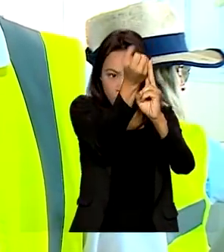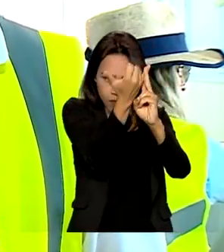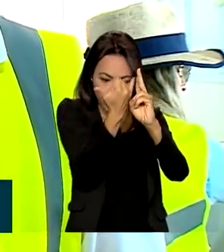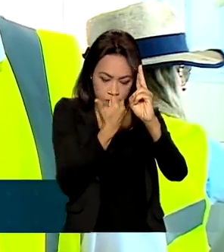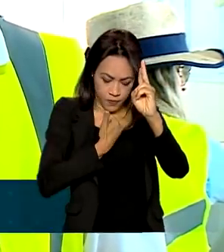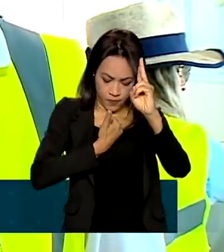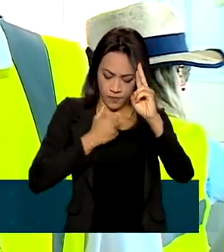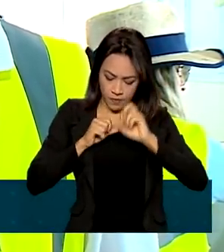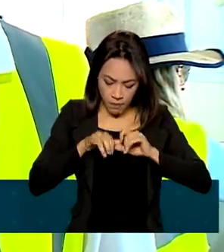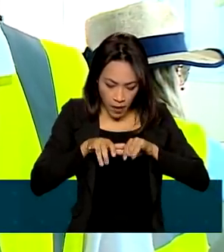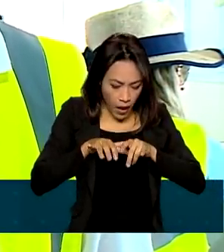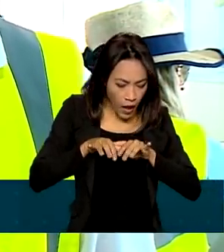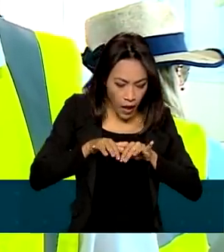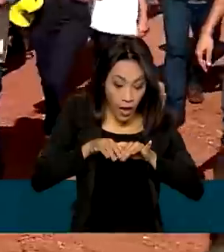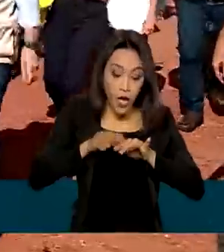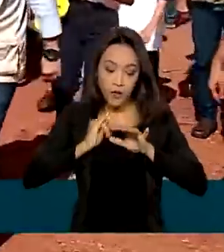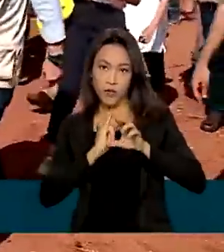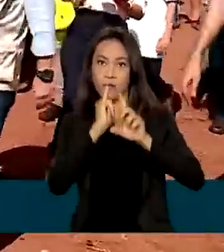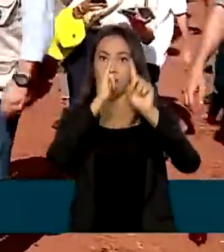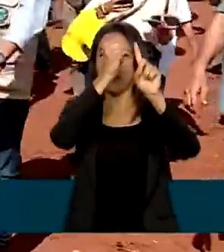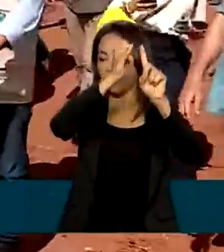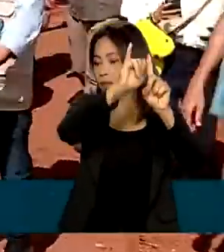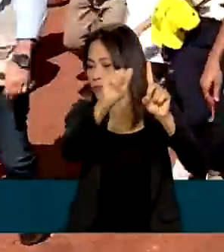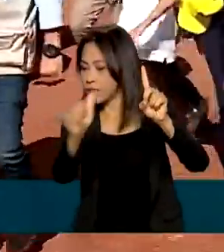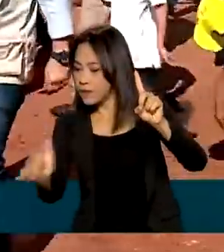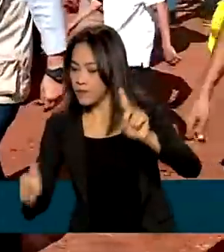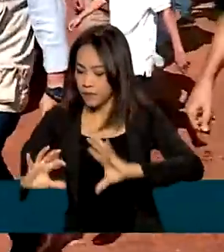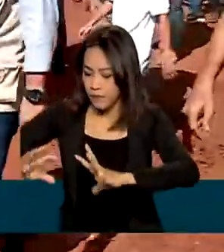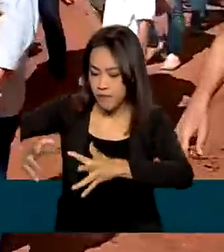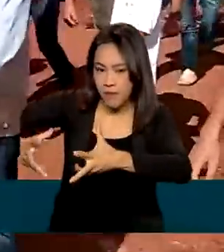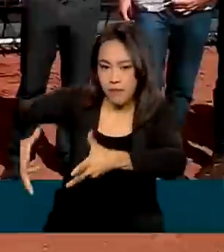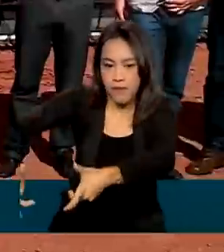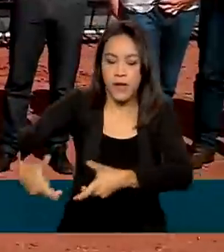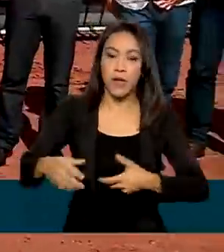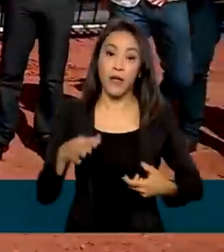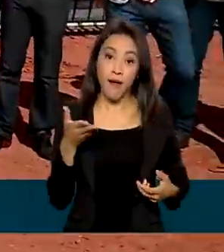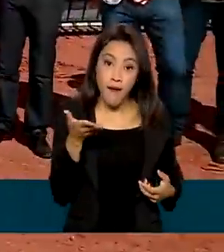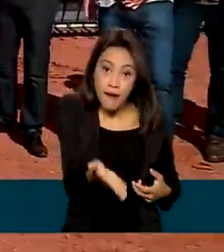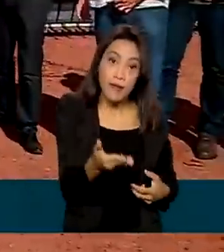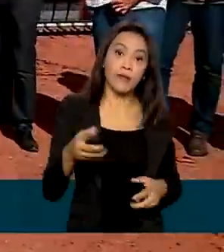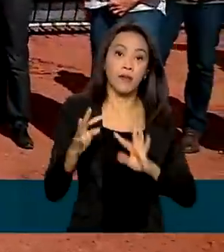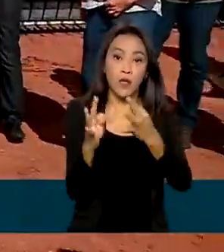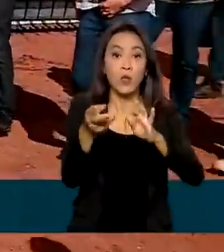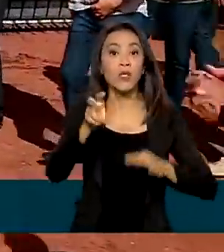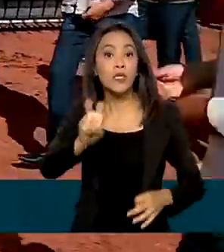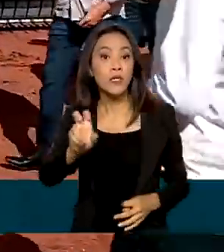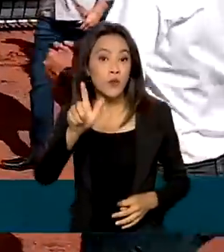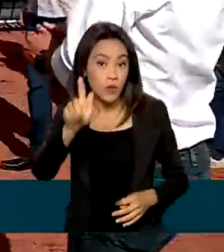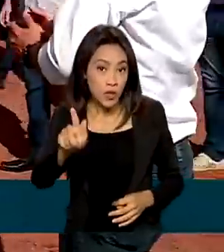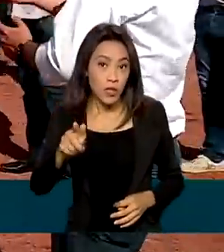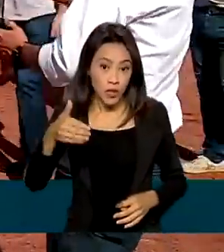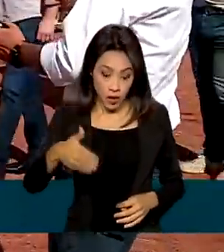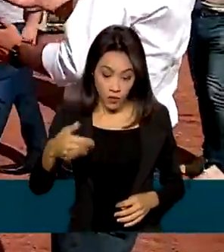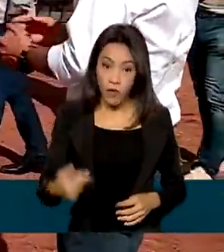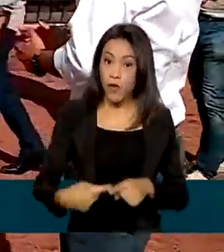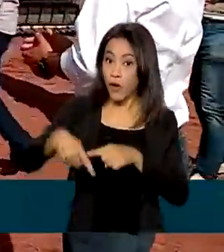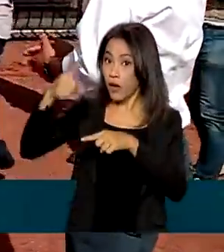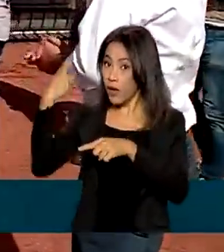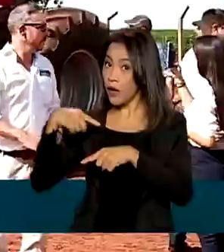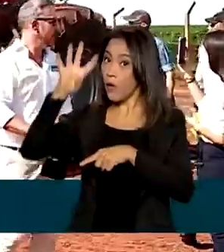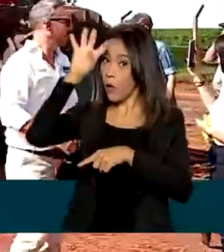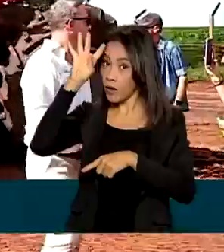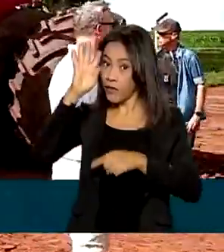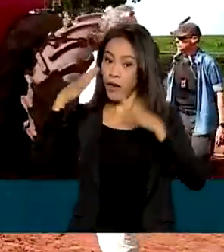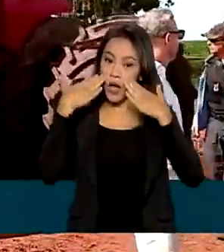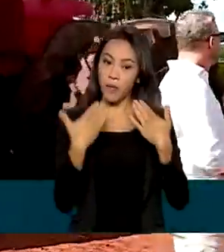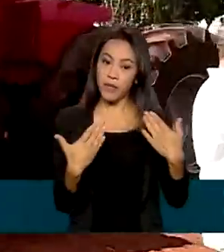máquina a melhor performance. A aplicação da tecnologia 5G ao agronegócio foi apresentada nesta quarta-feira, em